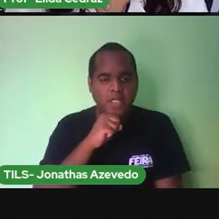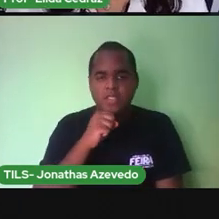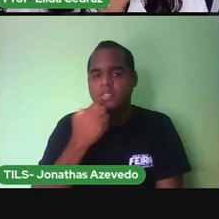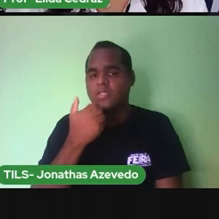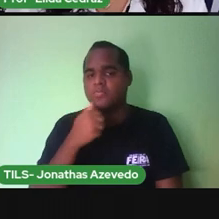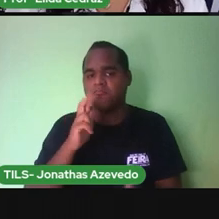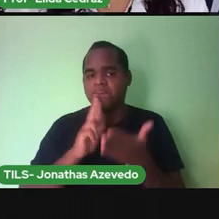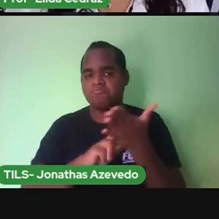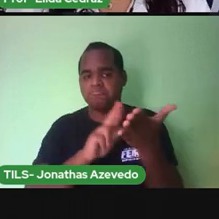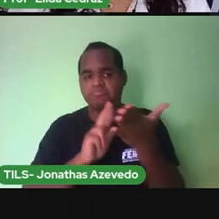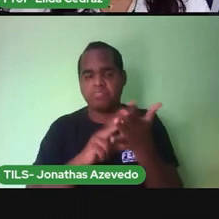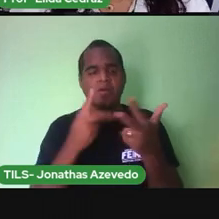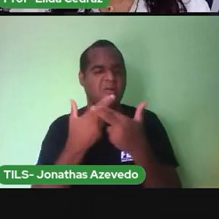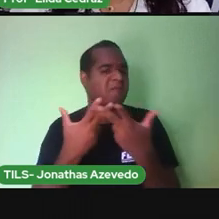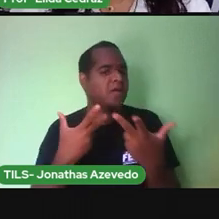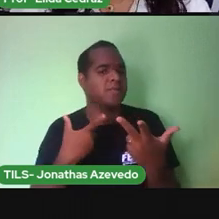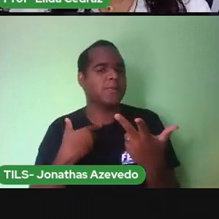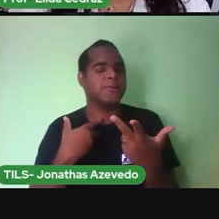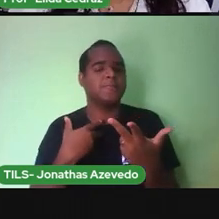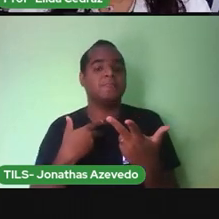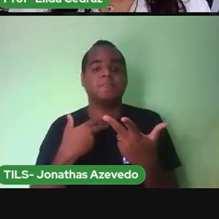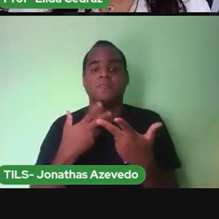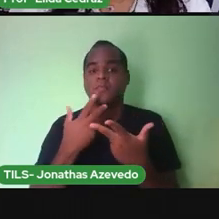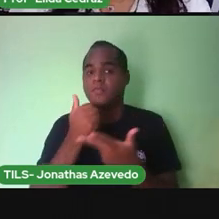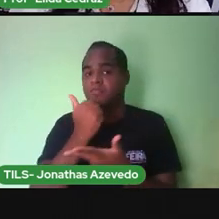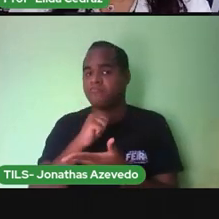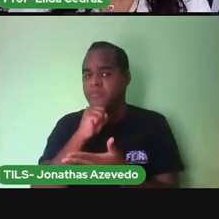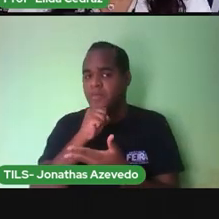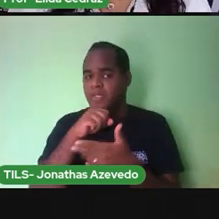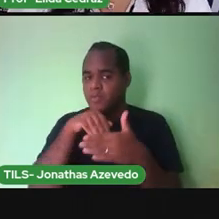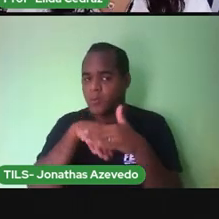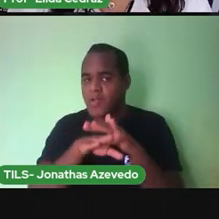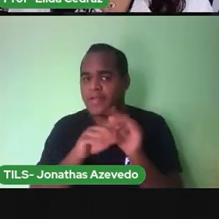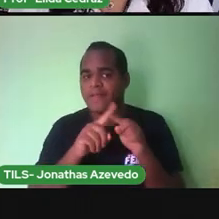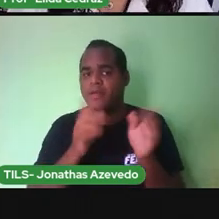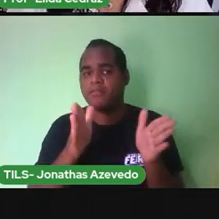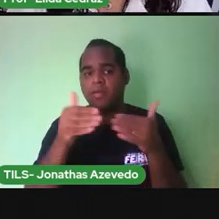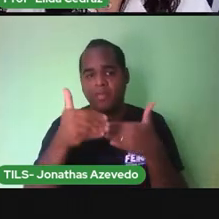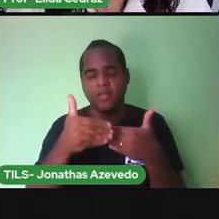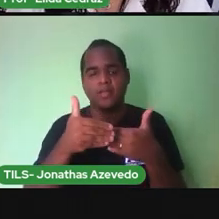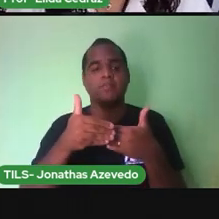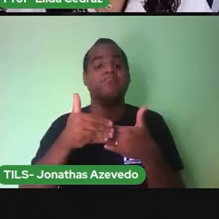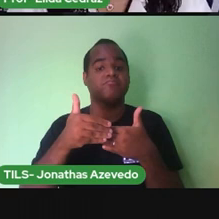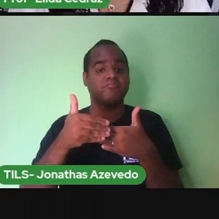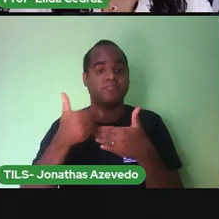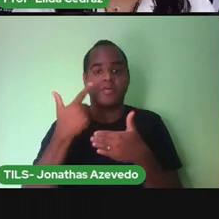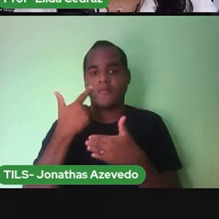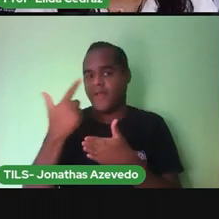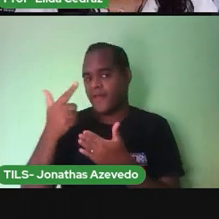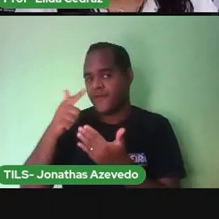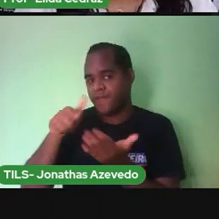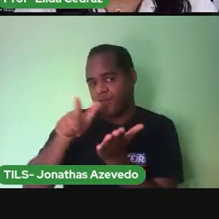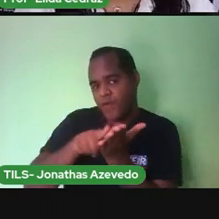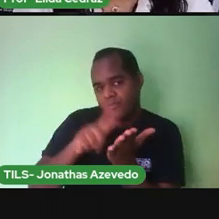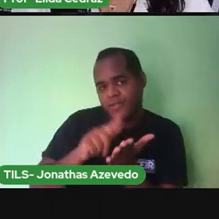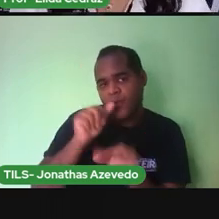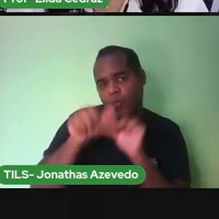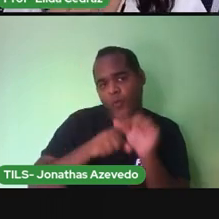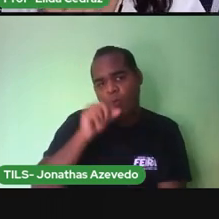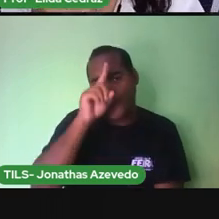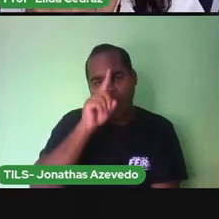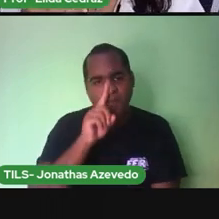cartinhas, a minha mãe guardava numa caixinha. Tinha folha que já estava amarela,